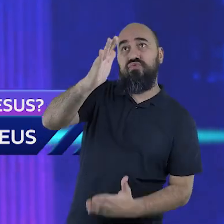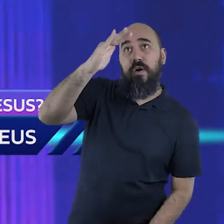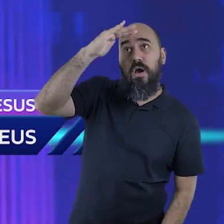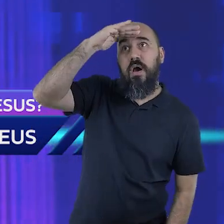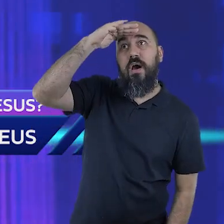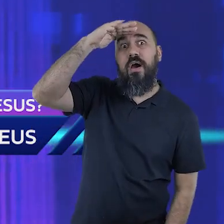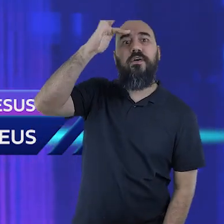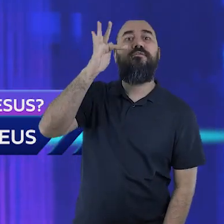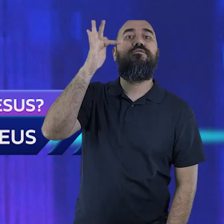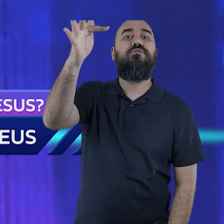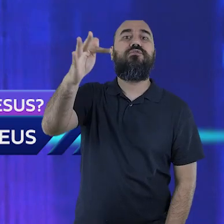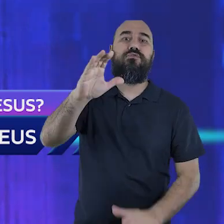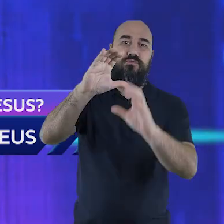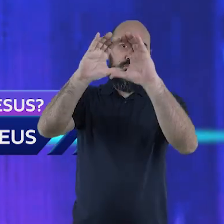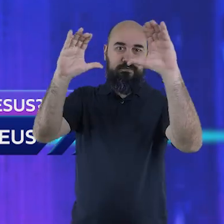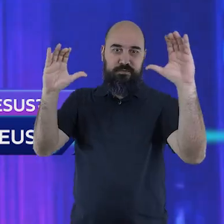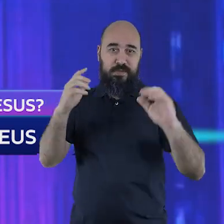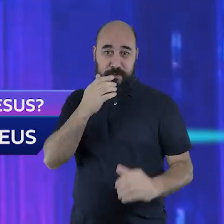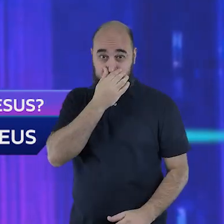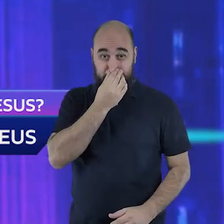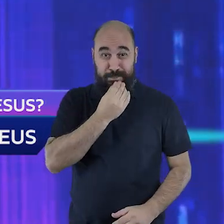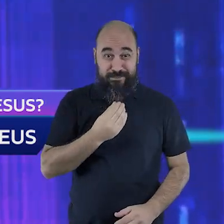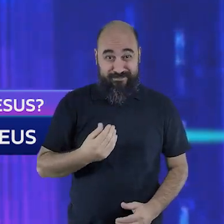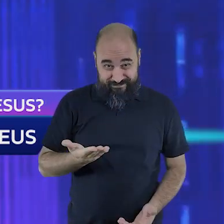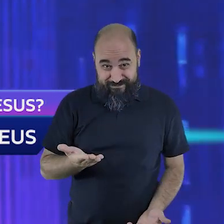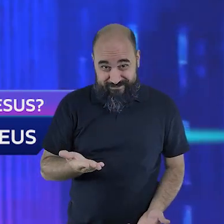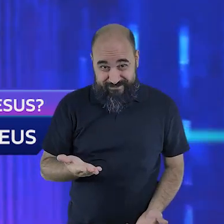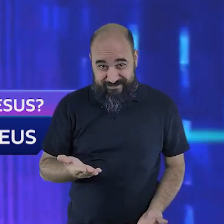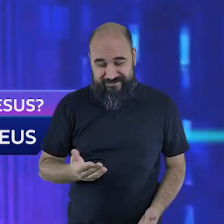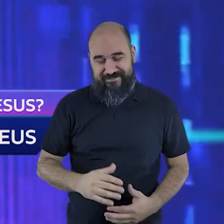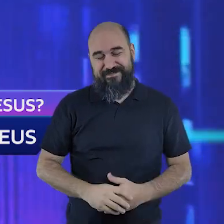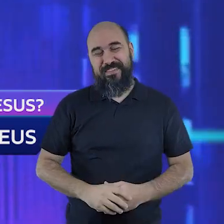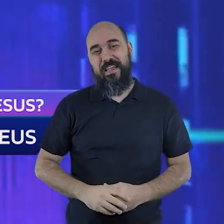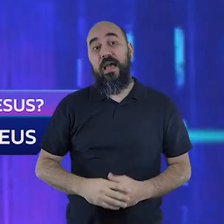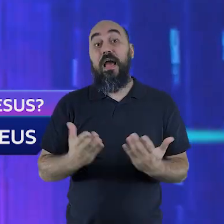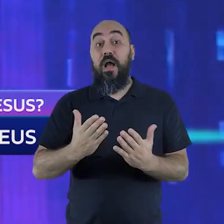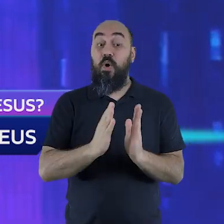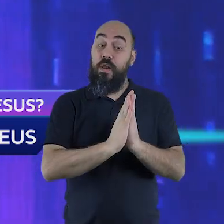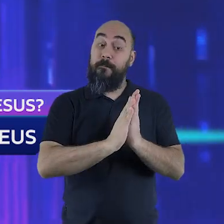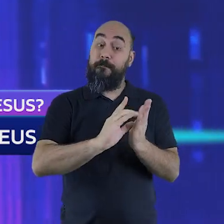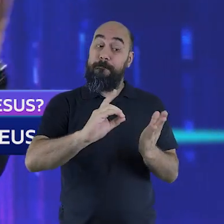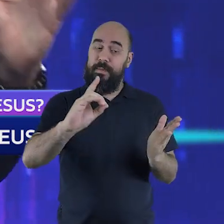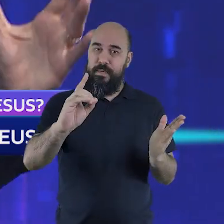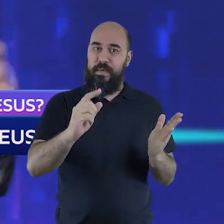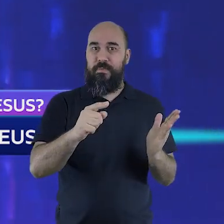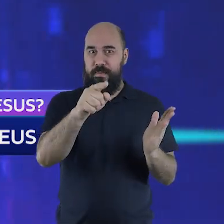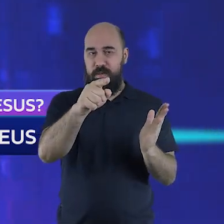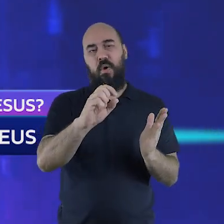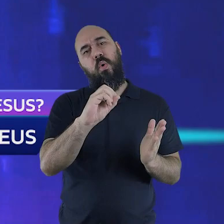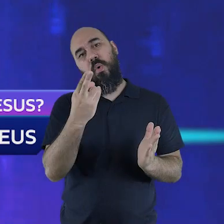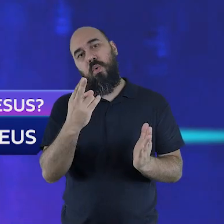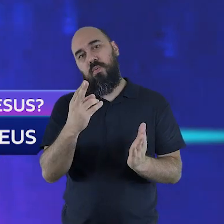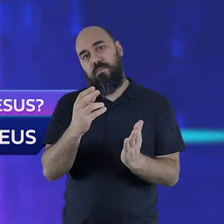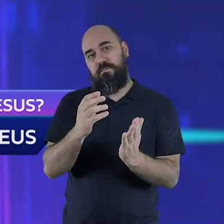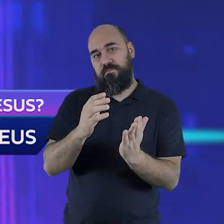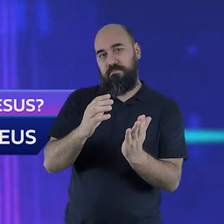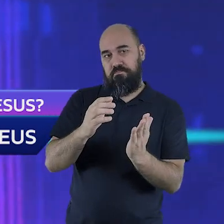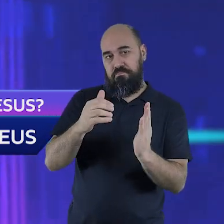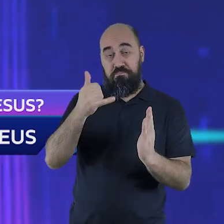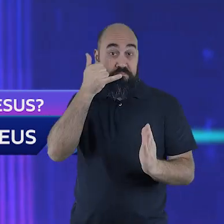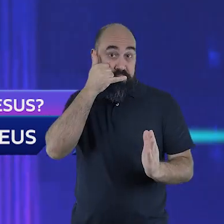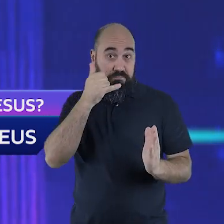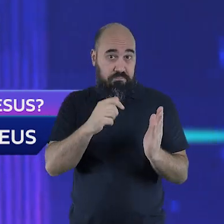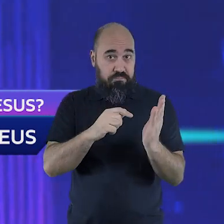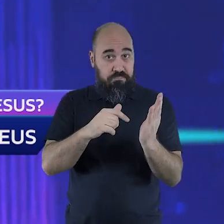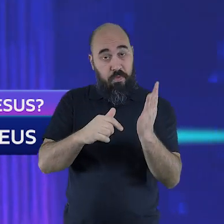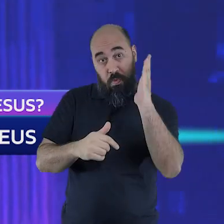está por vir. Vamos abrir a Bíblia? Se você está com ela aí, pegue sua Bíblia. Se não, abre um aplicativo do celular. Vamos